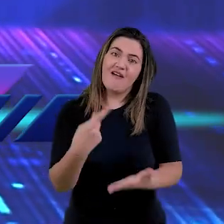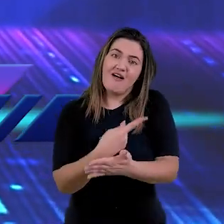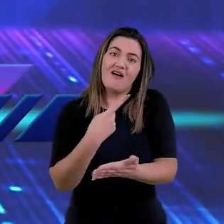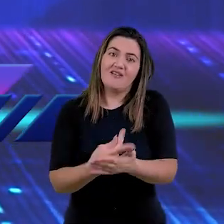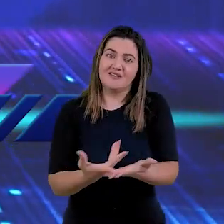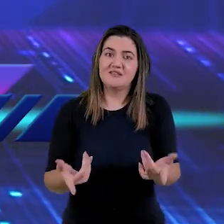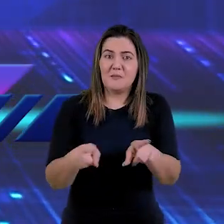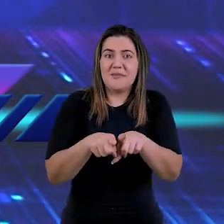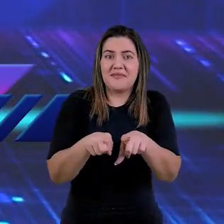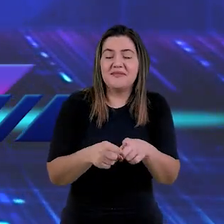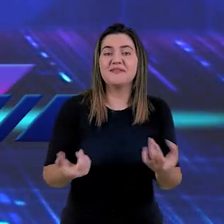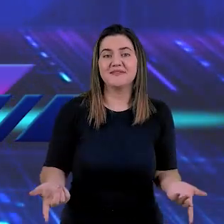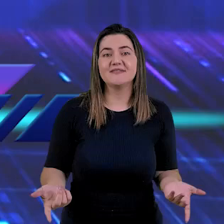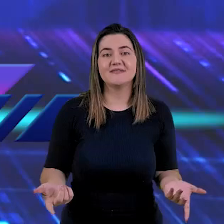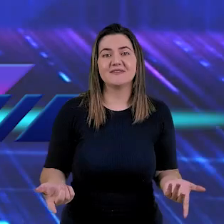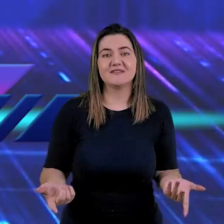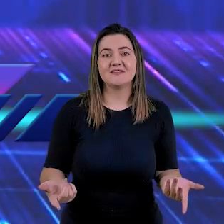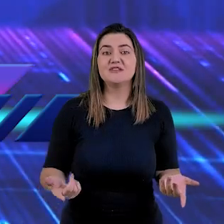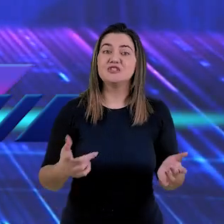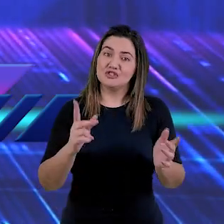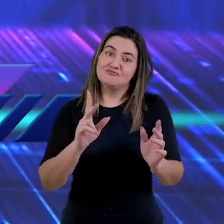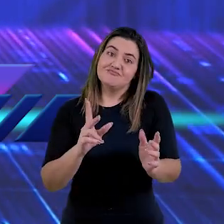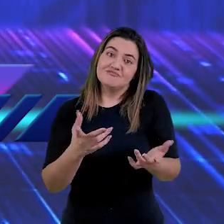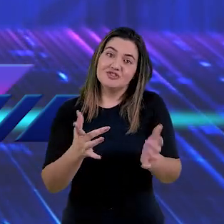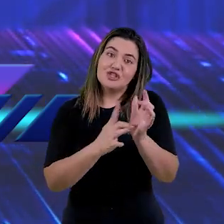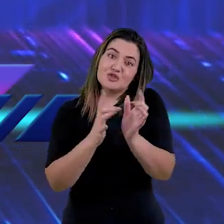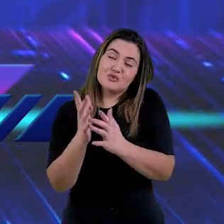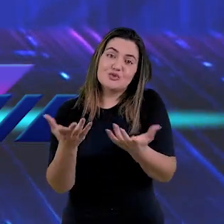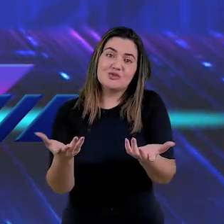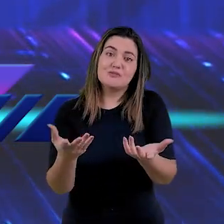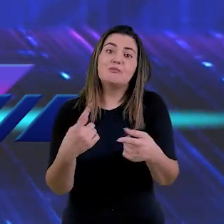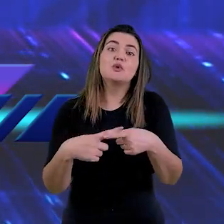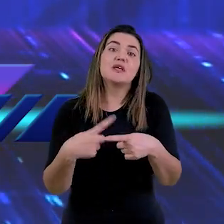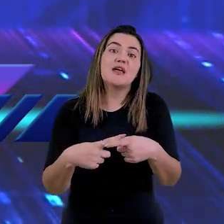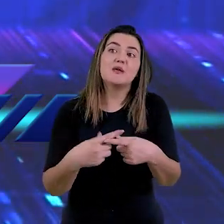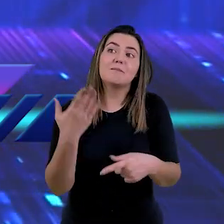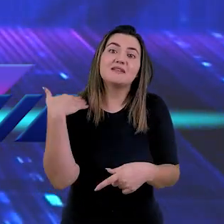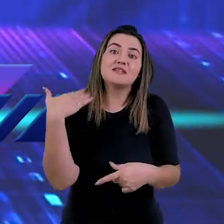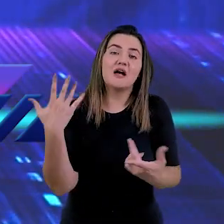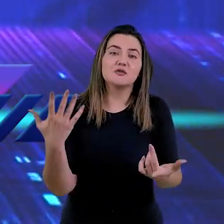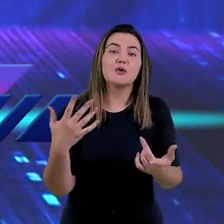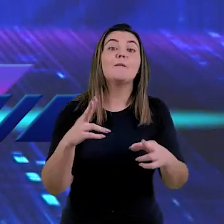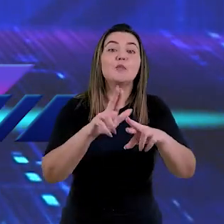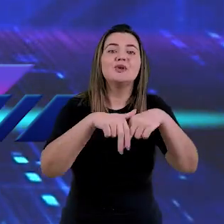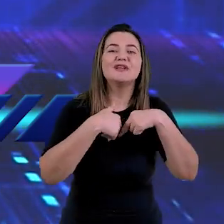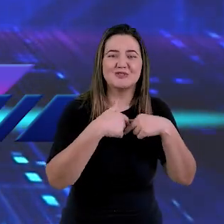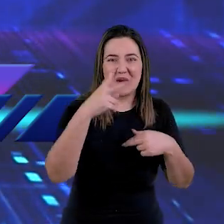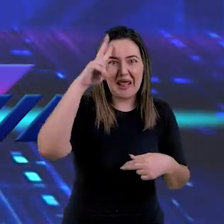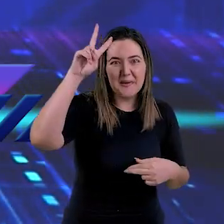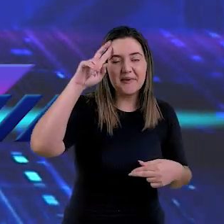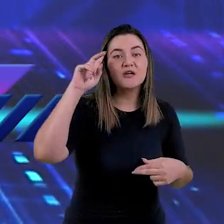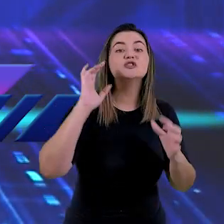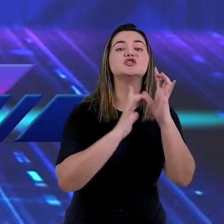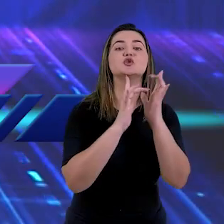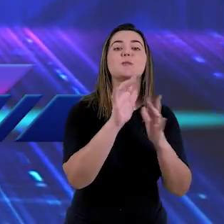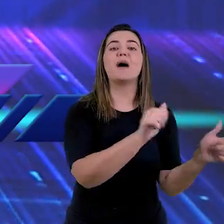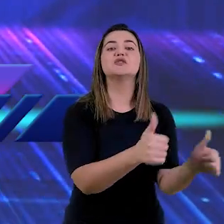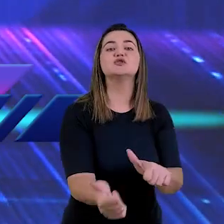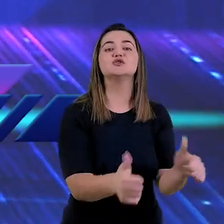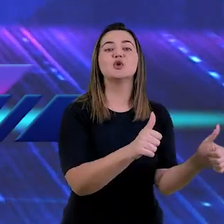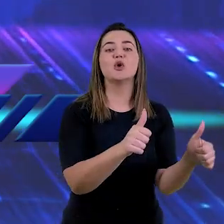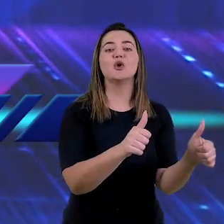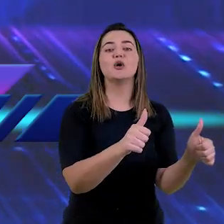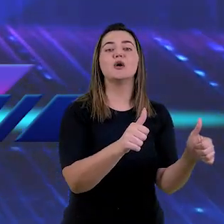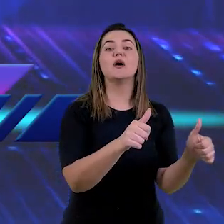ter falhado. Tanto poderia ter falhado que Satanás foi, no deserto, depois do batismo de